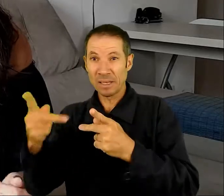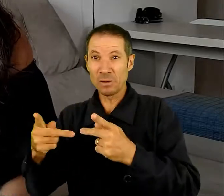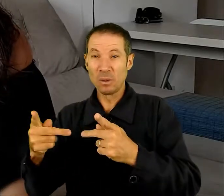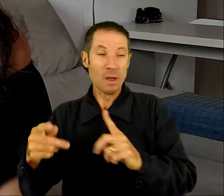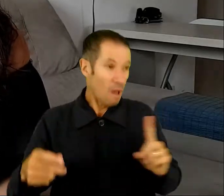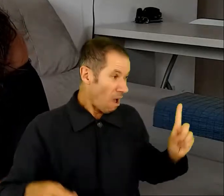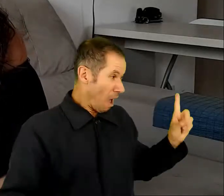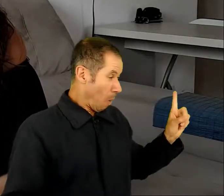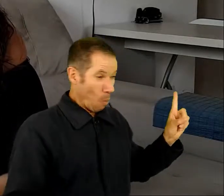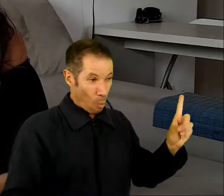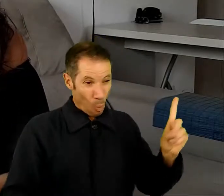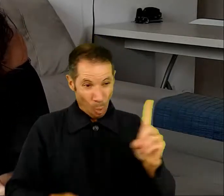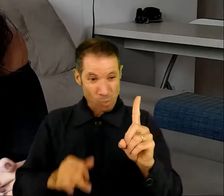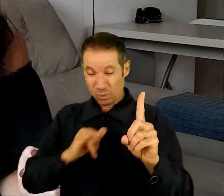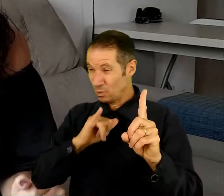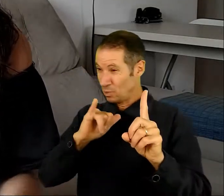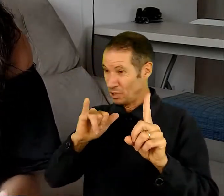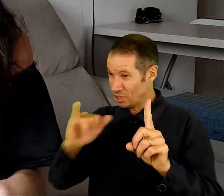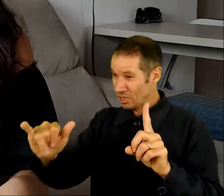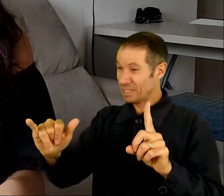chegou outro mensageiro e disse